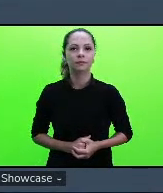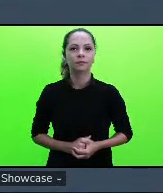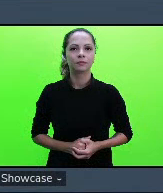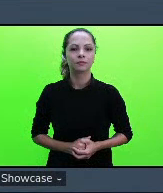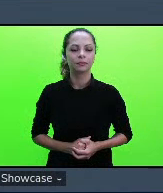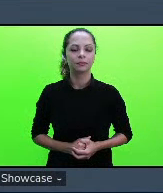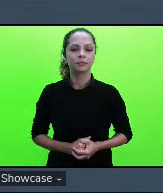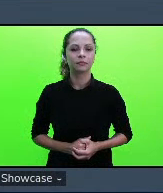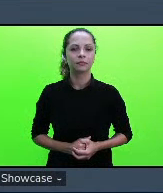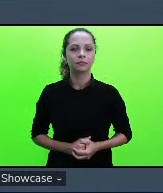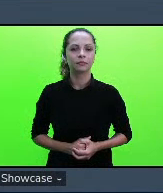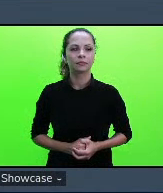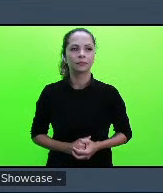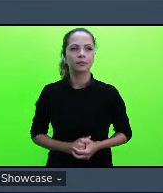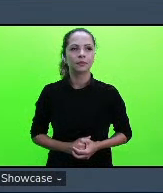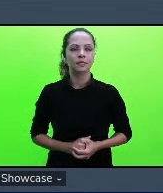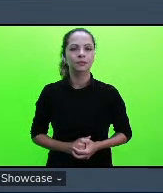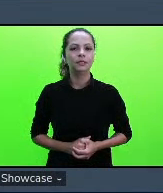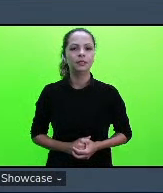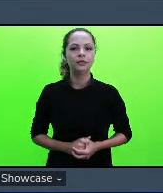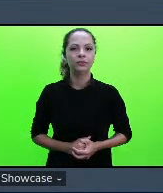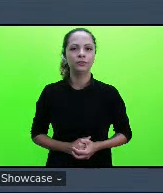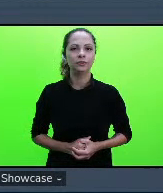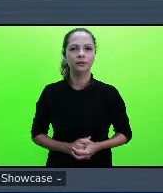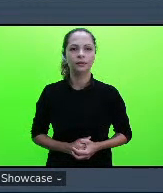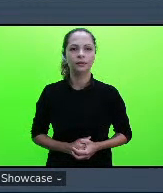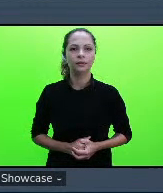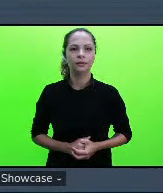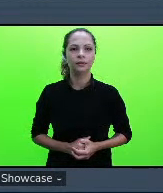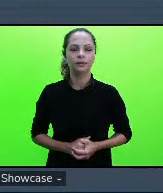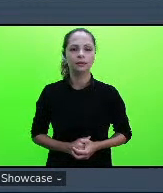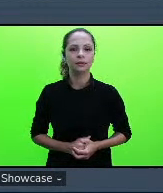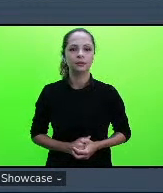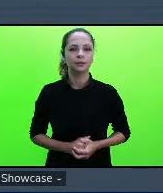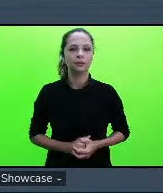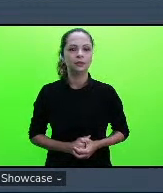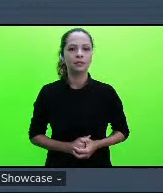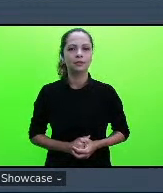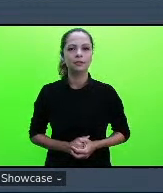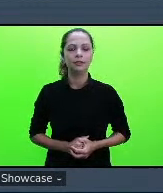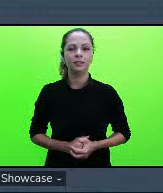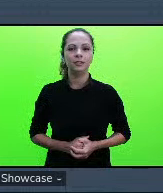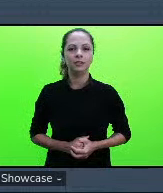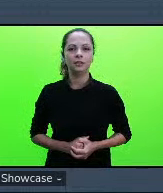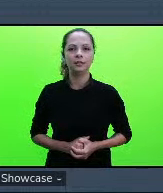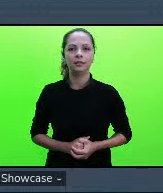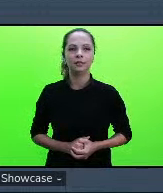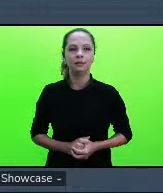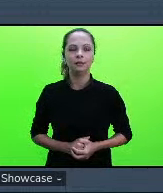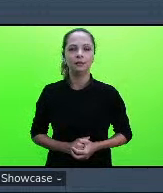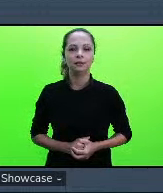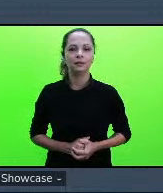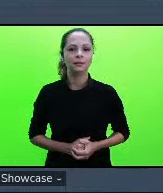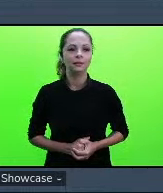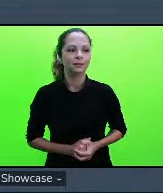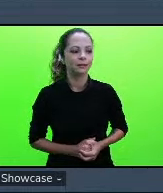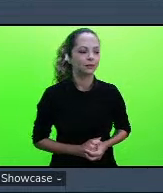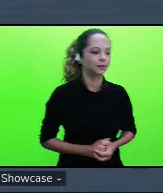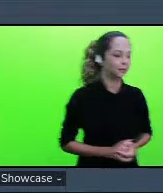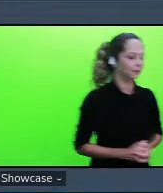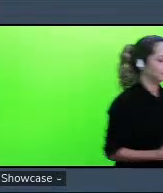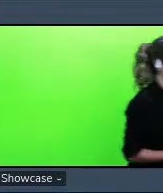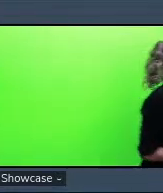como considerações finais nós observamos que grande parte desses